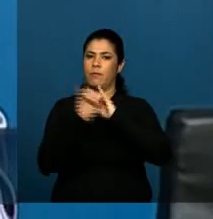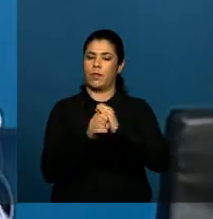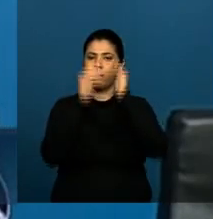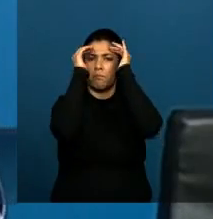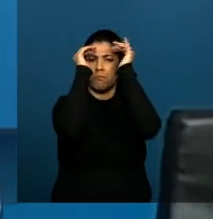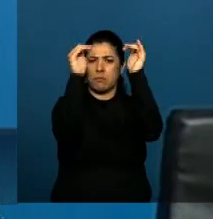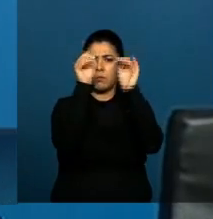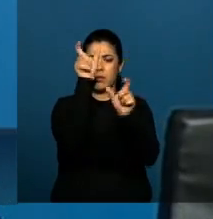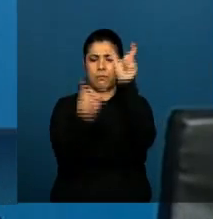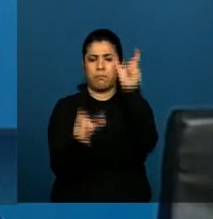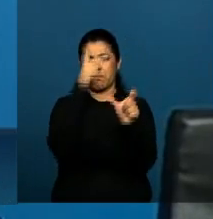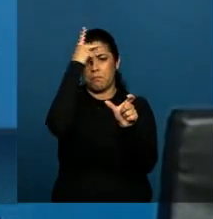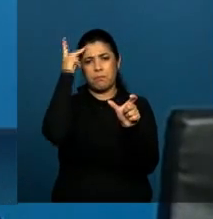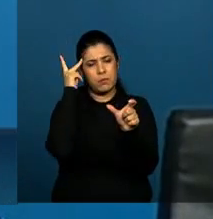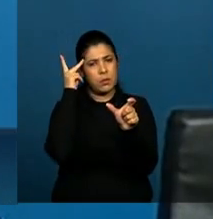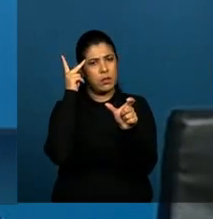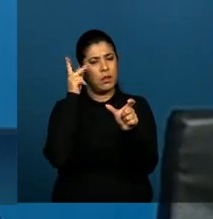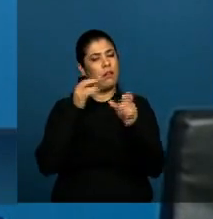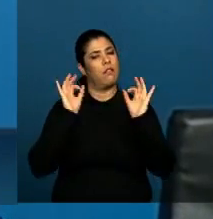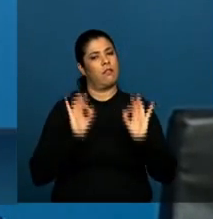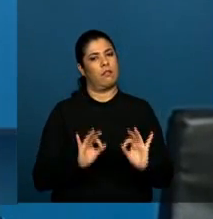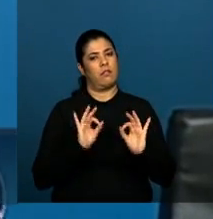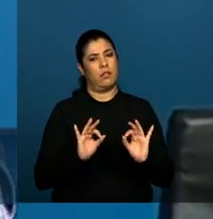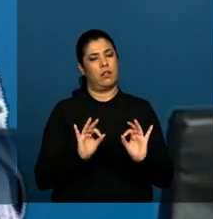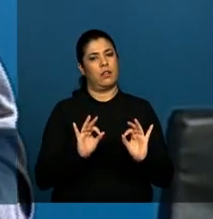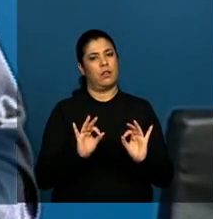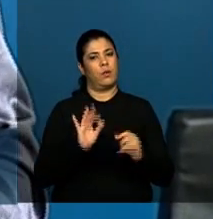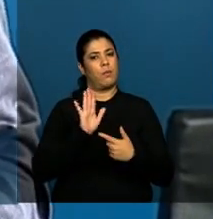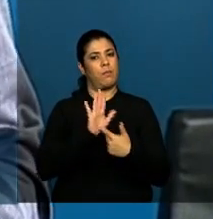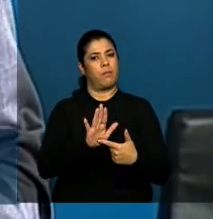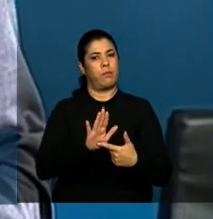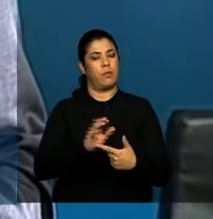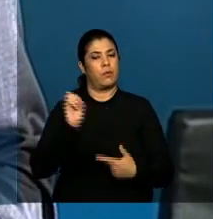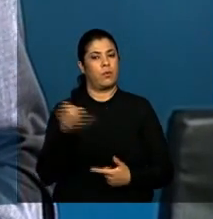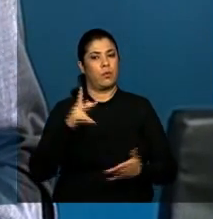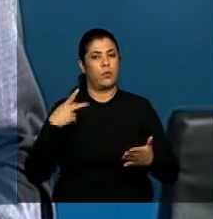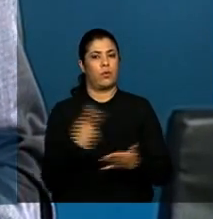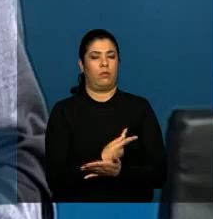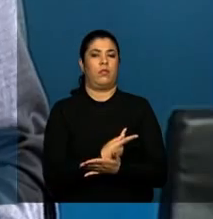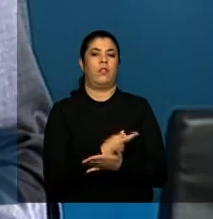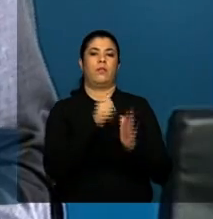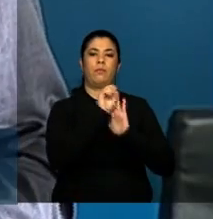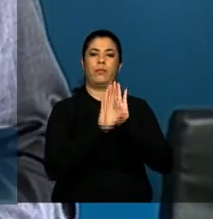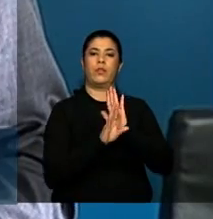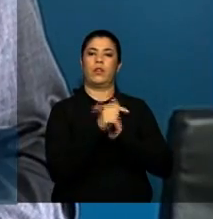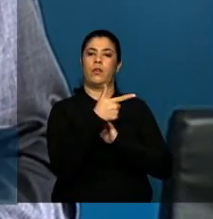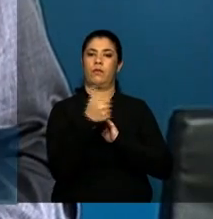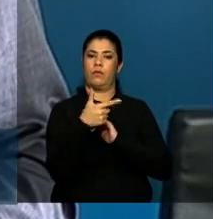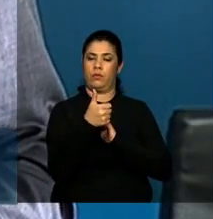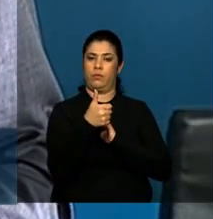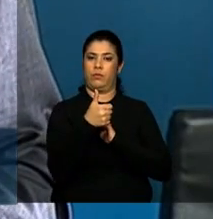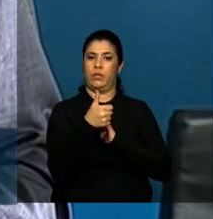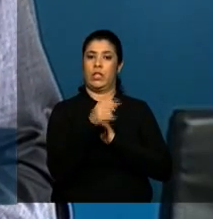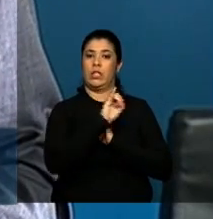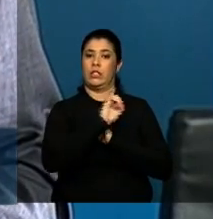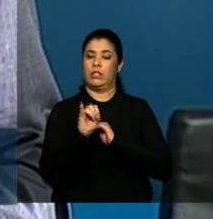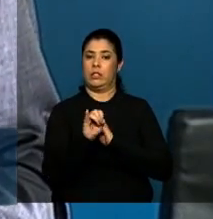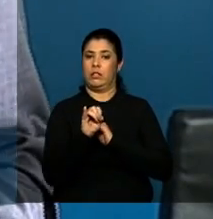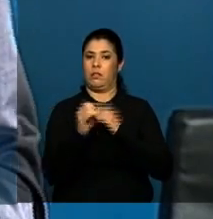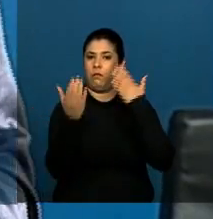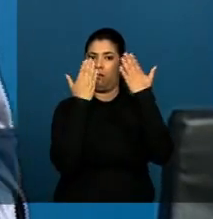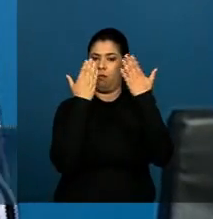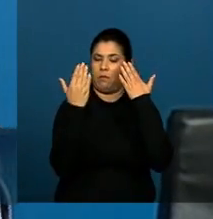às pessoas que obviamente marcam um novo momento no século XXI. Portanto, se o Código